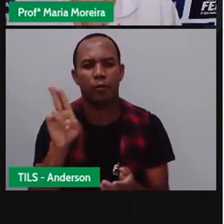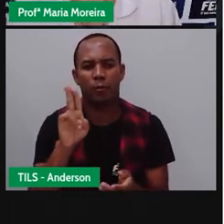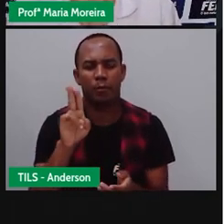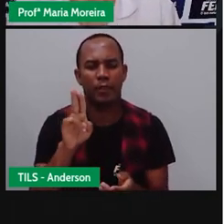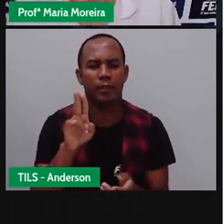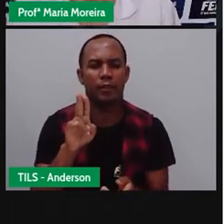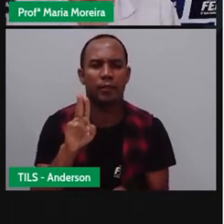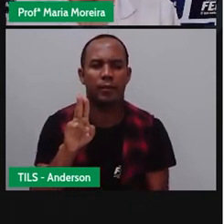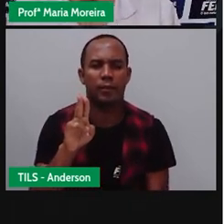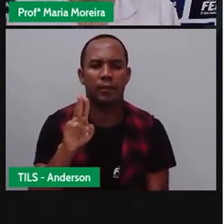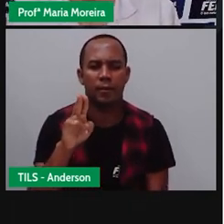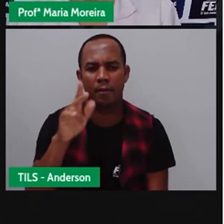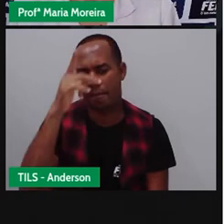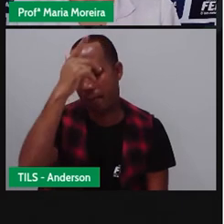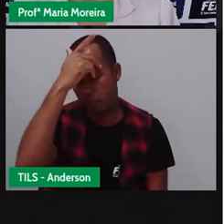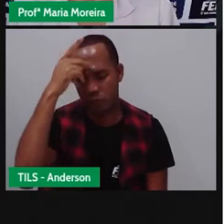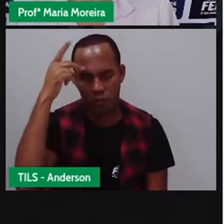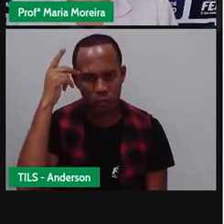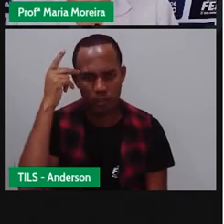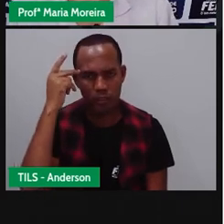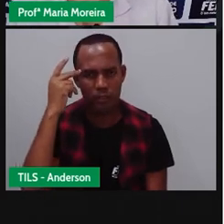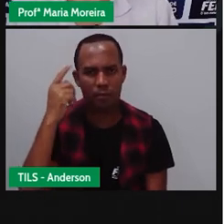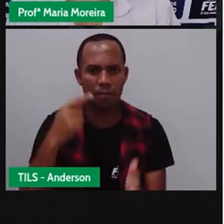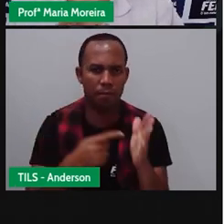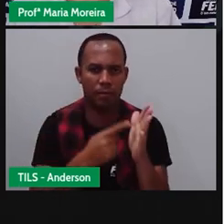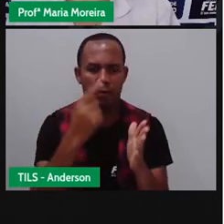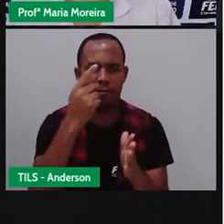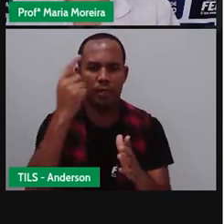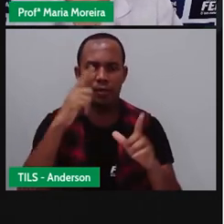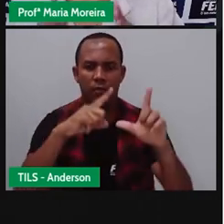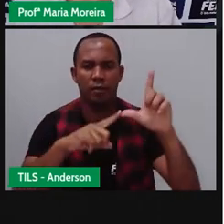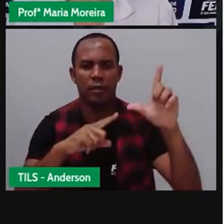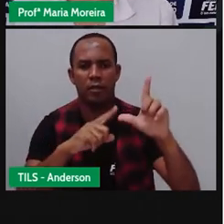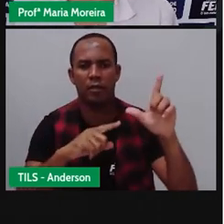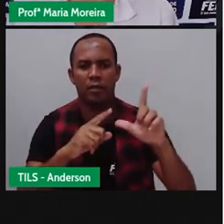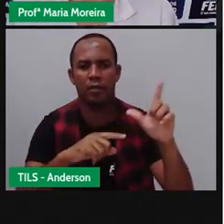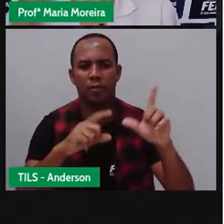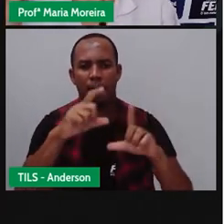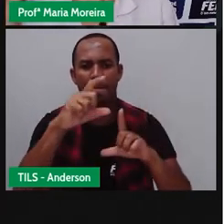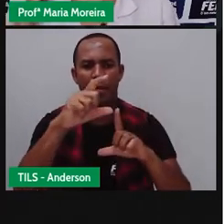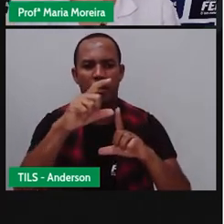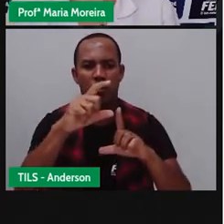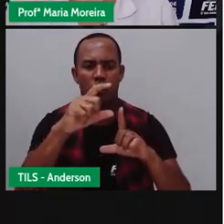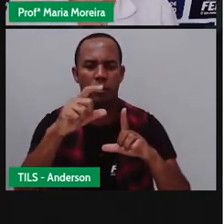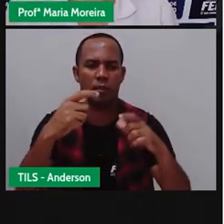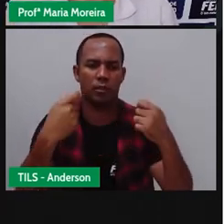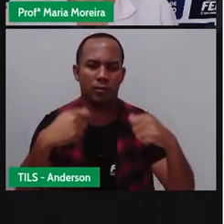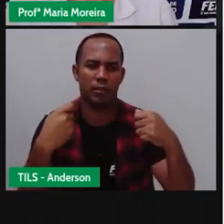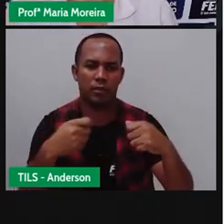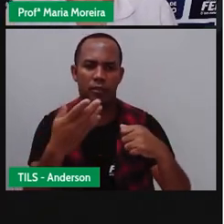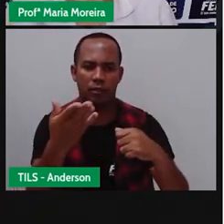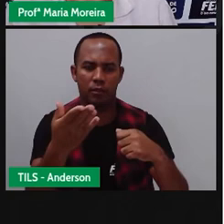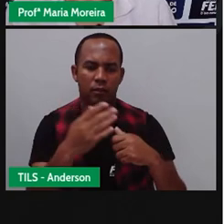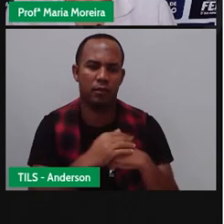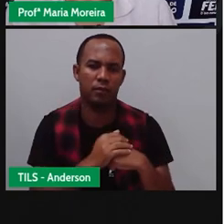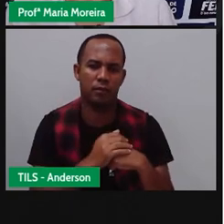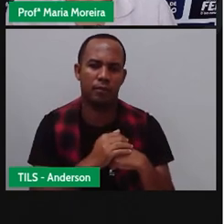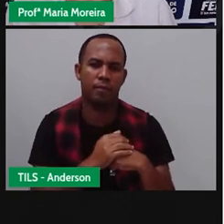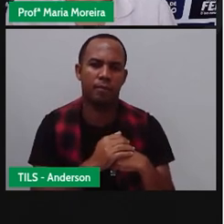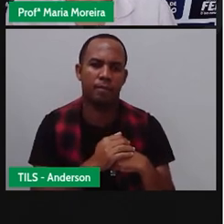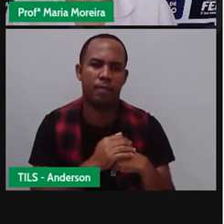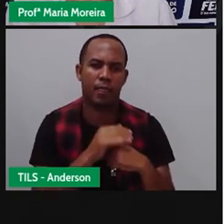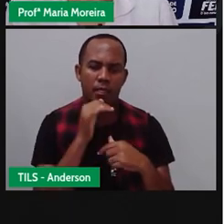Todo substantivo próprio, não é isso? Leva o quê? Letra maiúscula. Isso aqui que a Pró fez agora com vocês foi uma